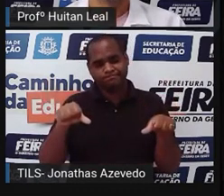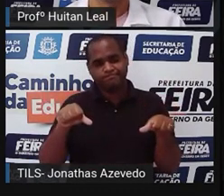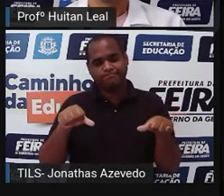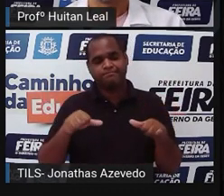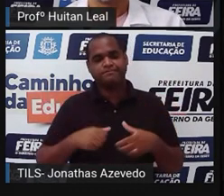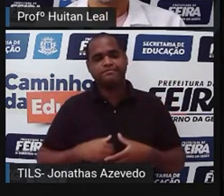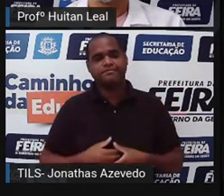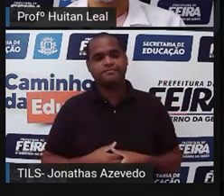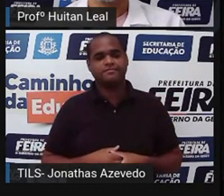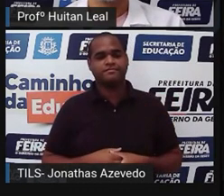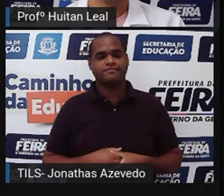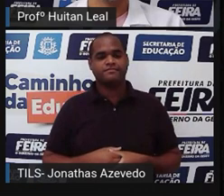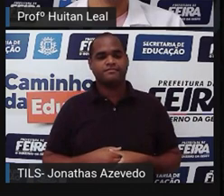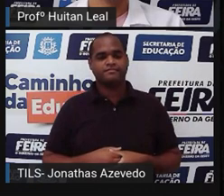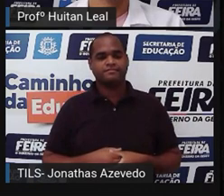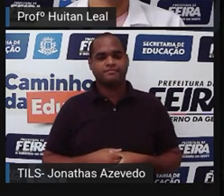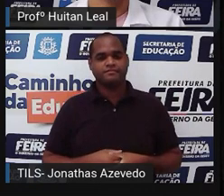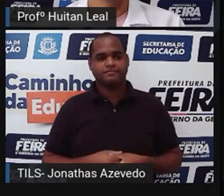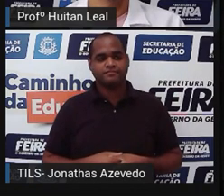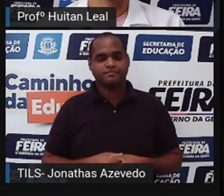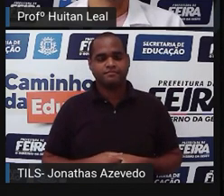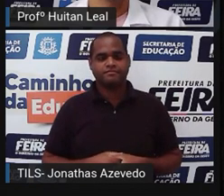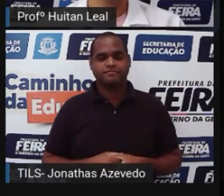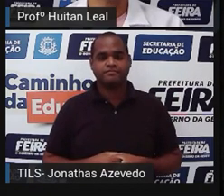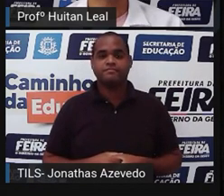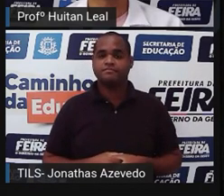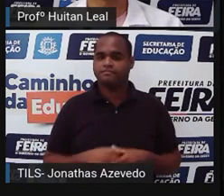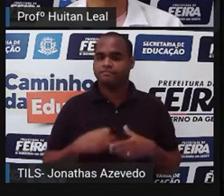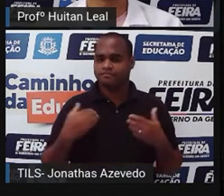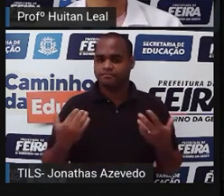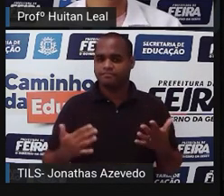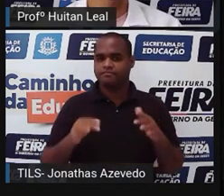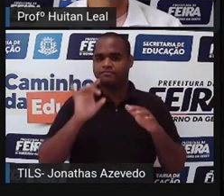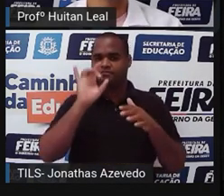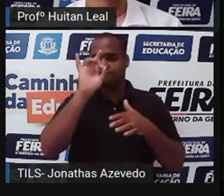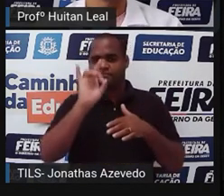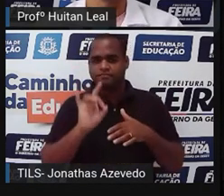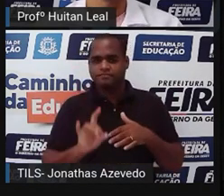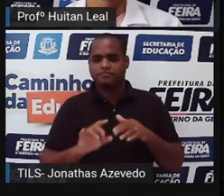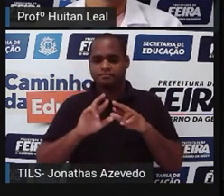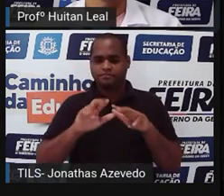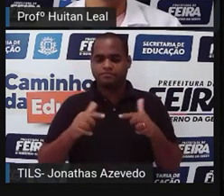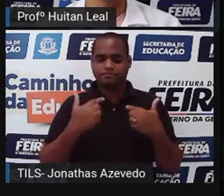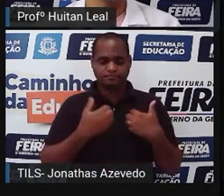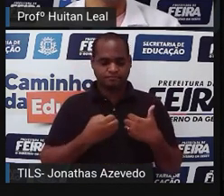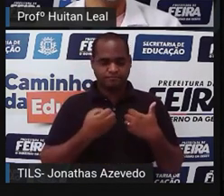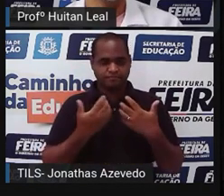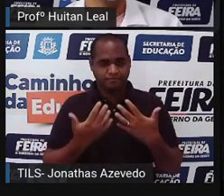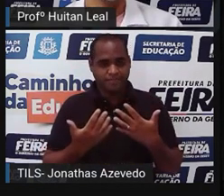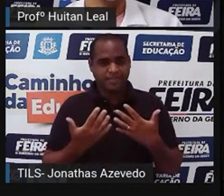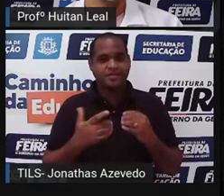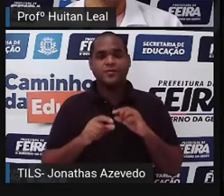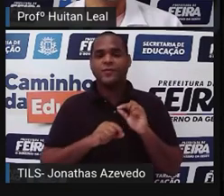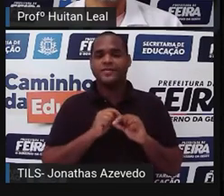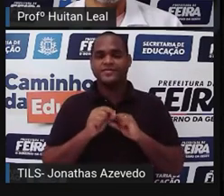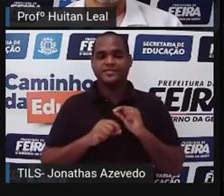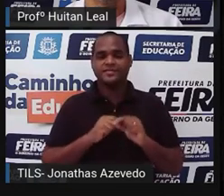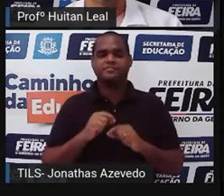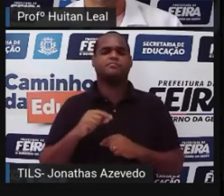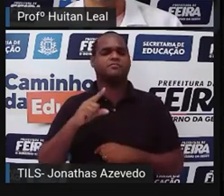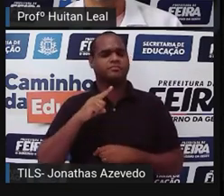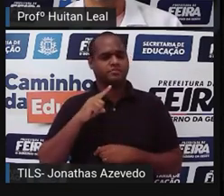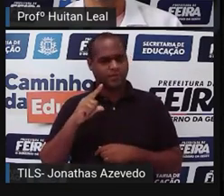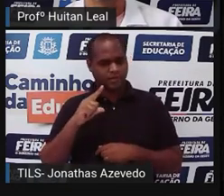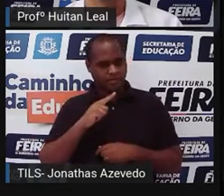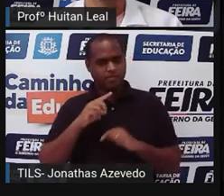tudo de uma outra forma. E os tipos de contos? Existem outros tipos de contos? Claro